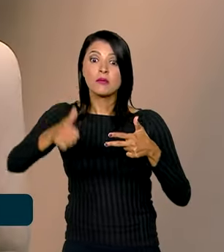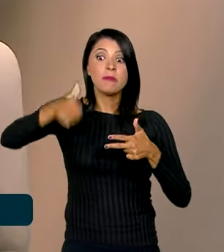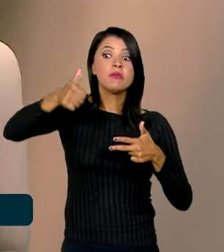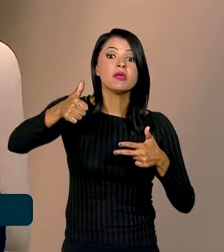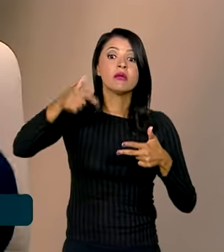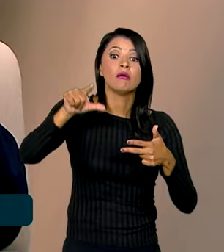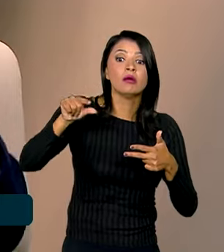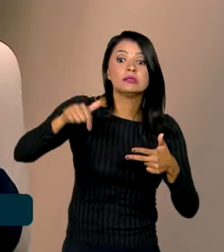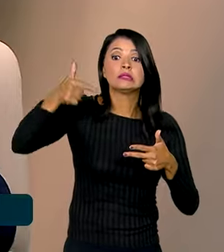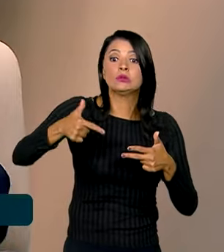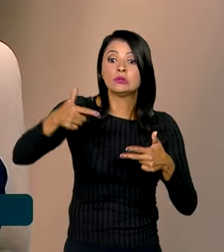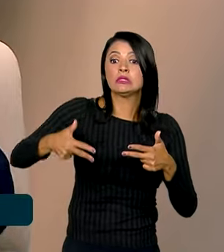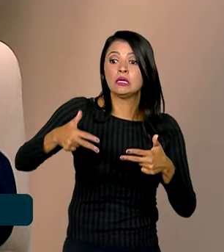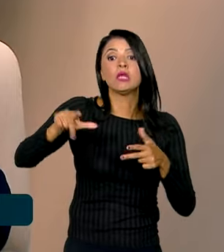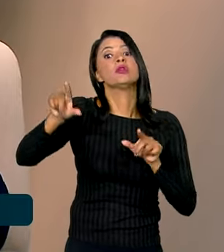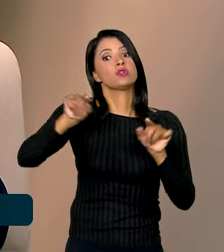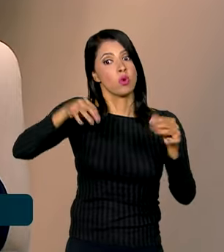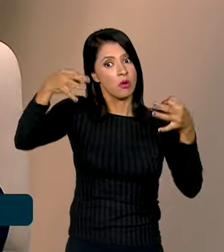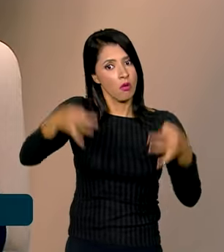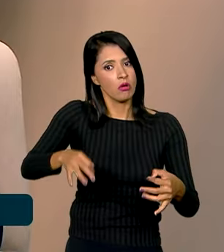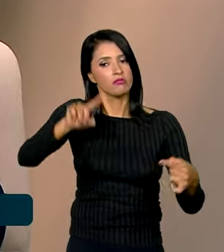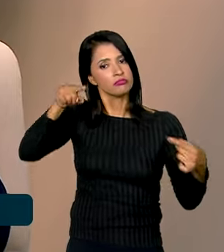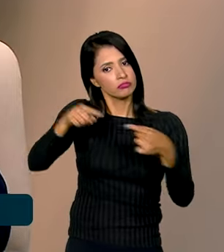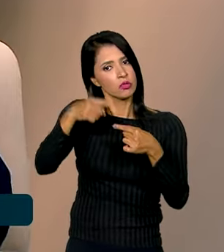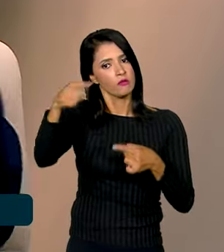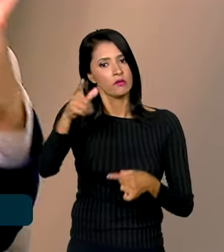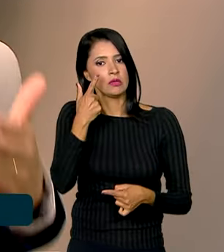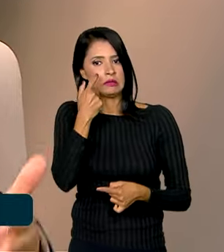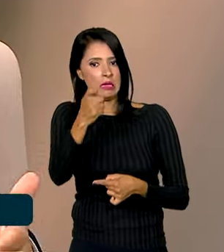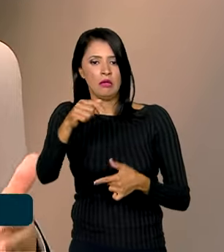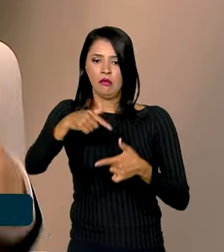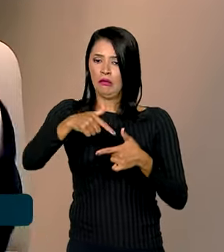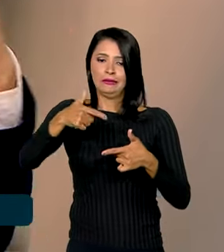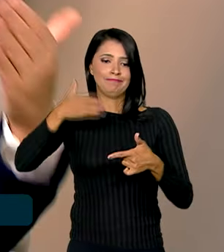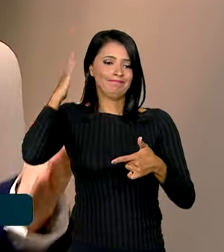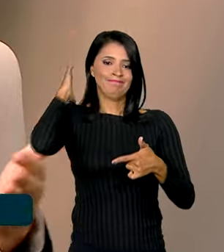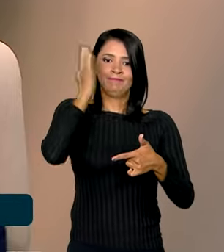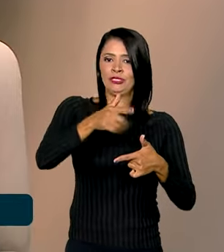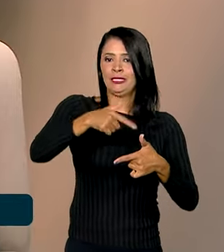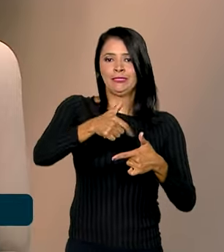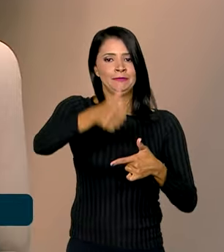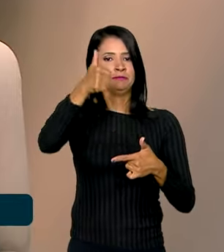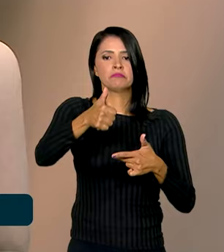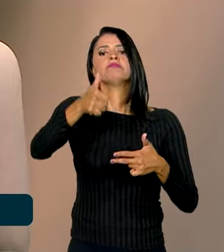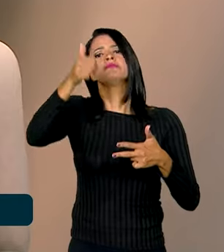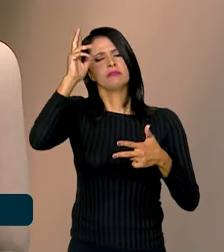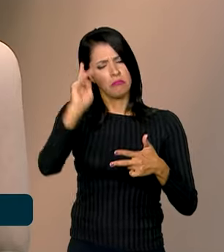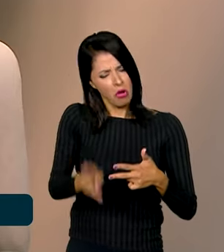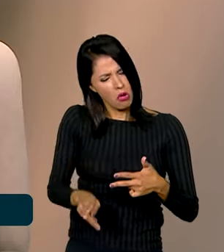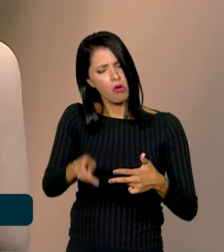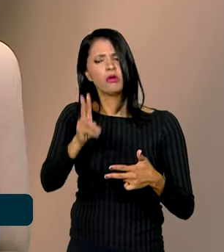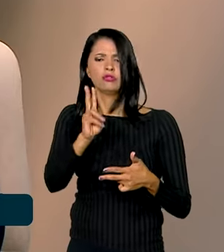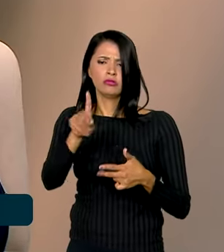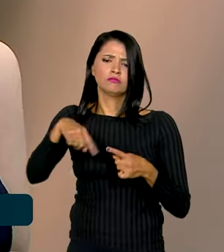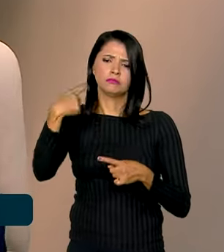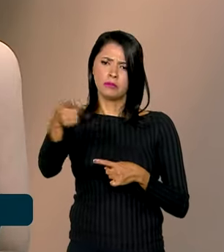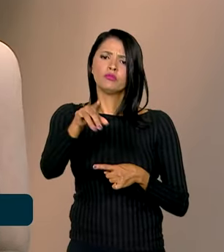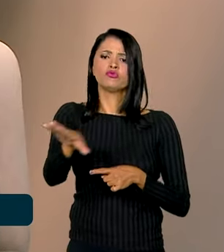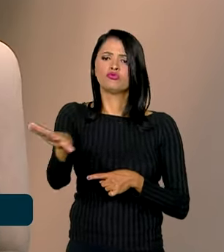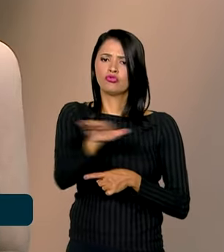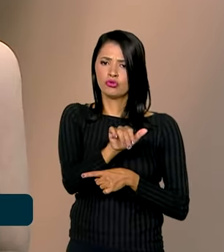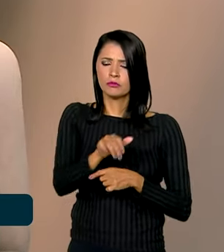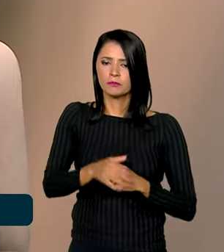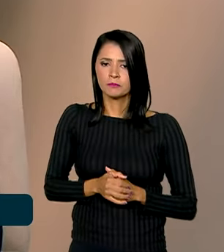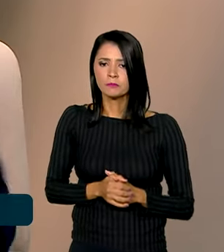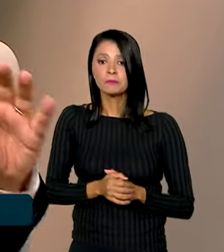essa é a lógica, porque aí se você não passar de imediato para a sua primeira opção, você ainda continua com a possibilidade de entrar na sua primeira opção. A segunda é que, dentro